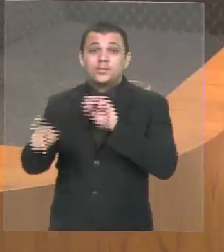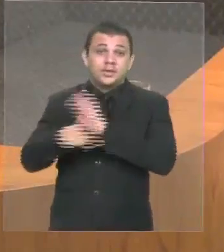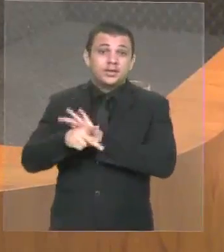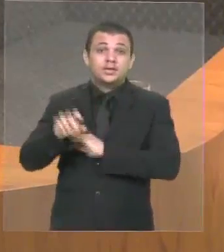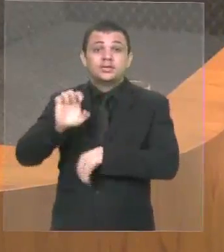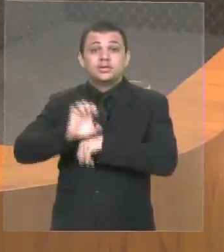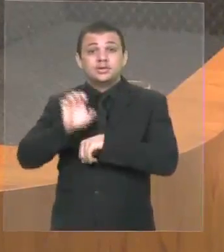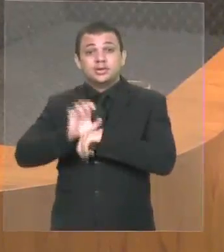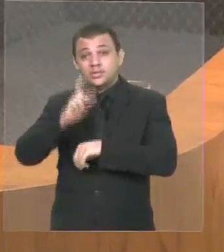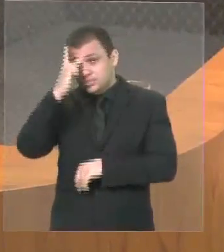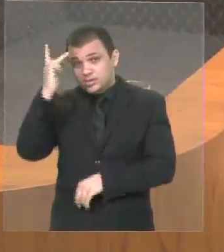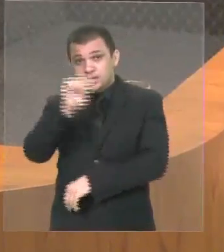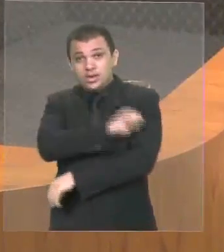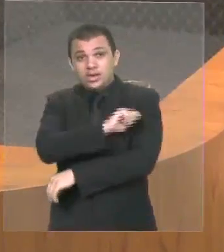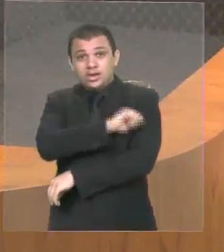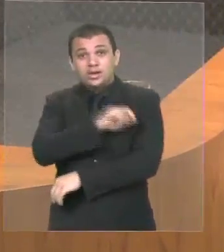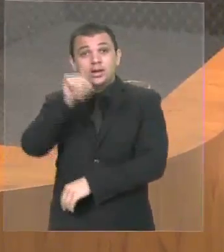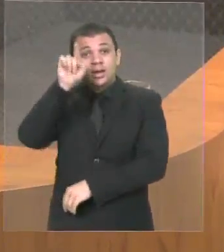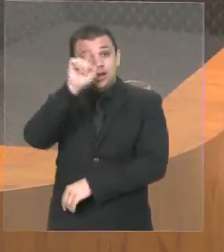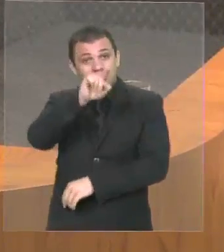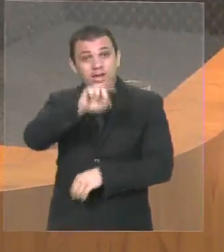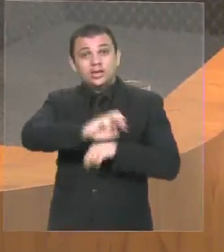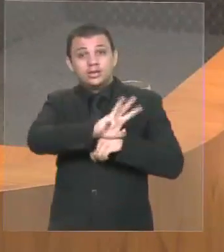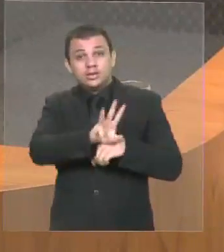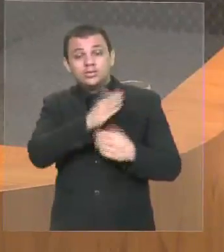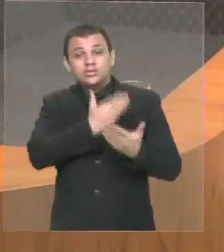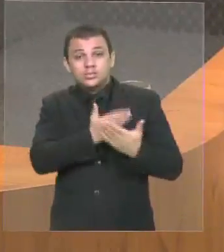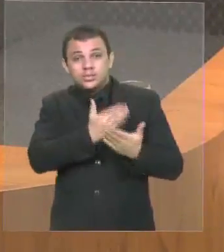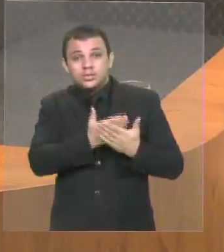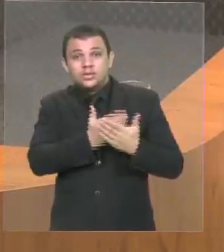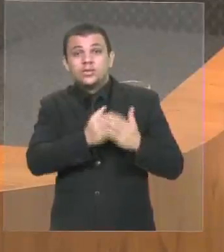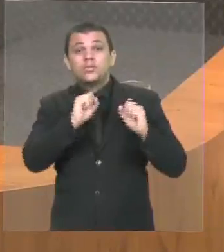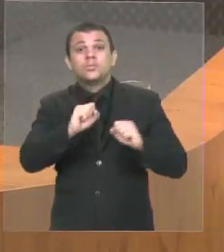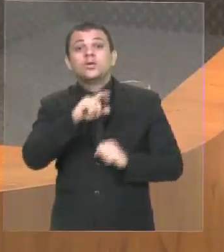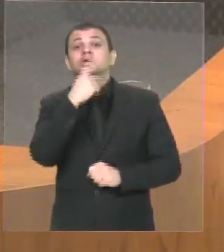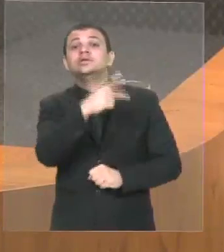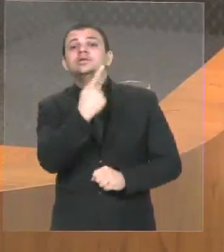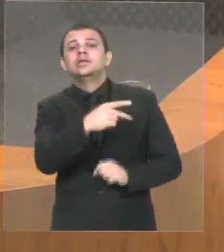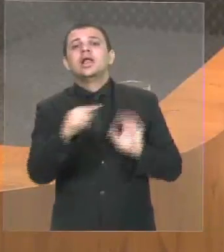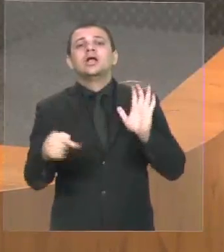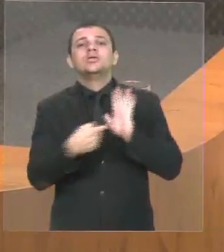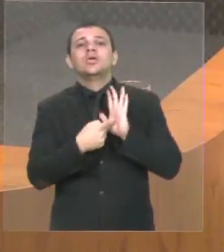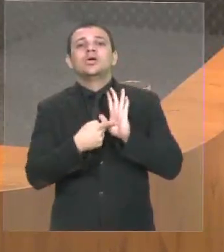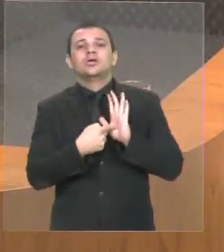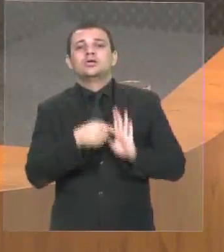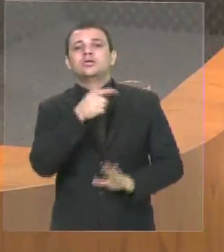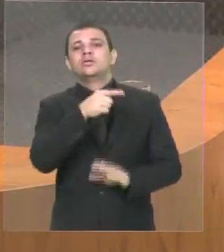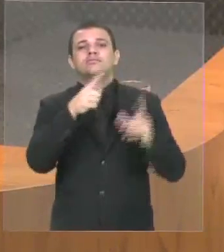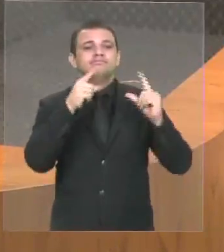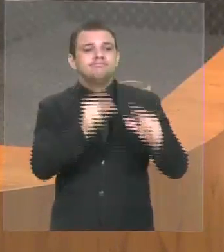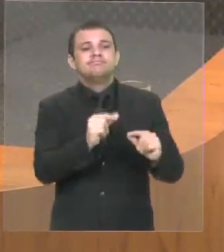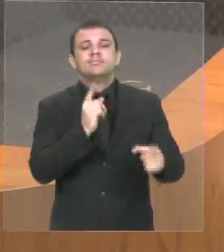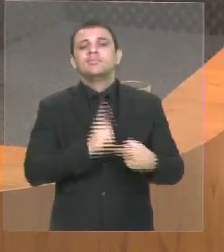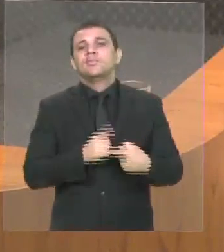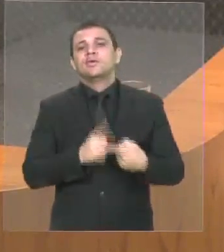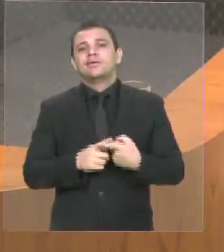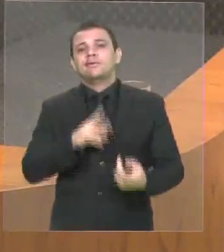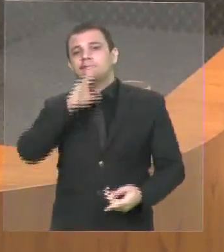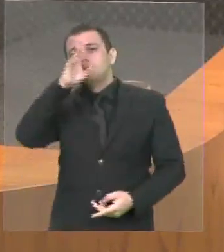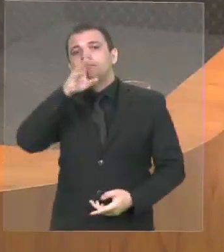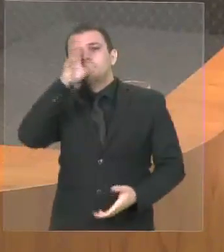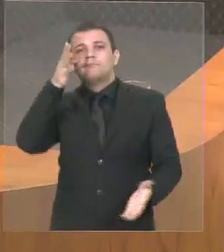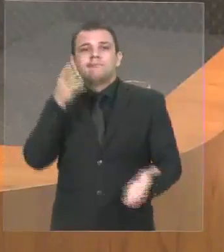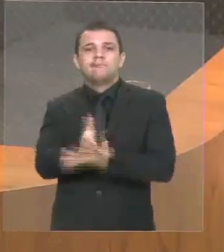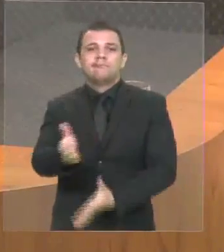Estudantes que estão assistindo aula lá, que pode ter o conceito da sua universidade diminuída por causa dessa inobservância à